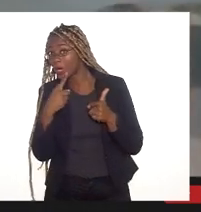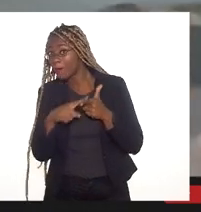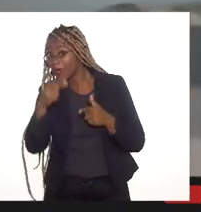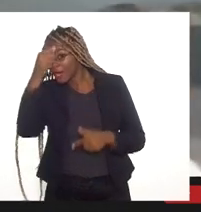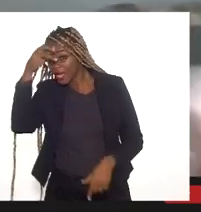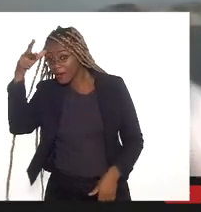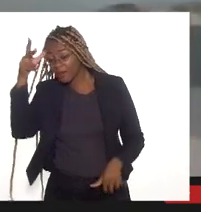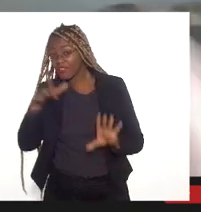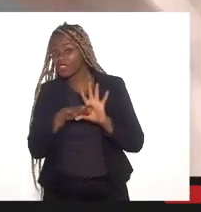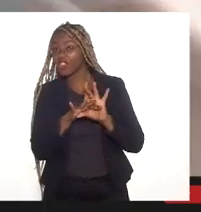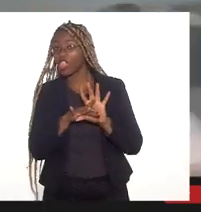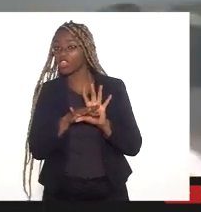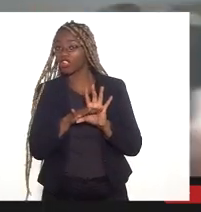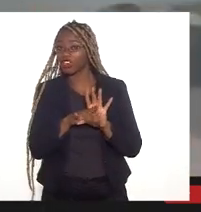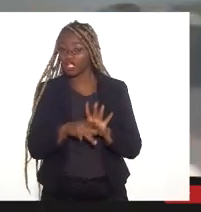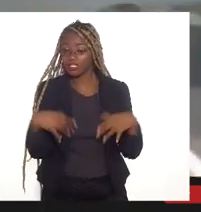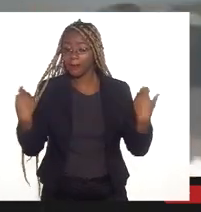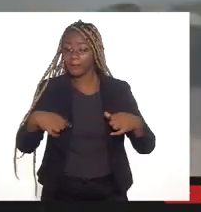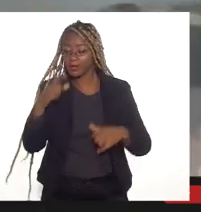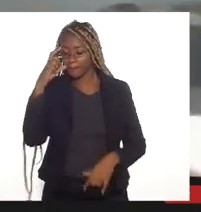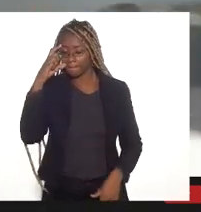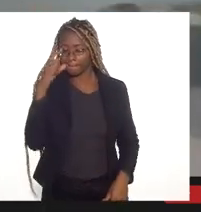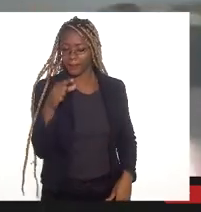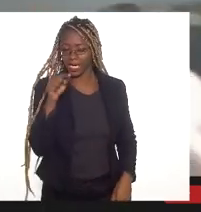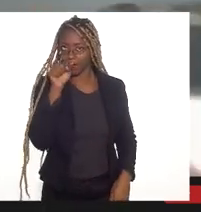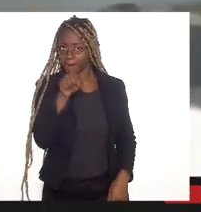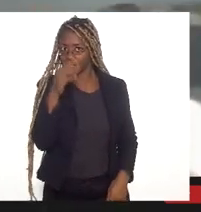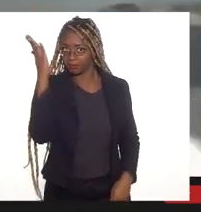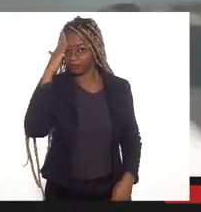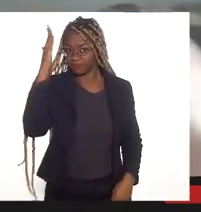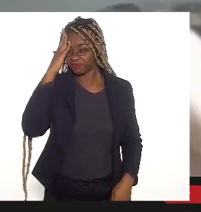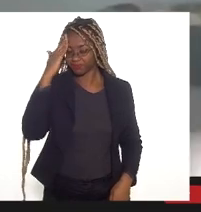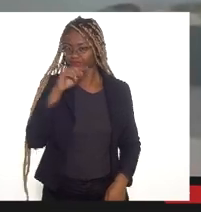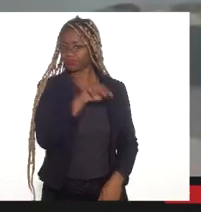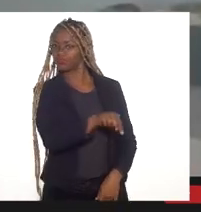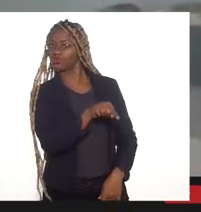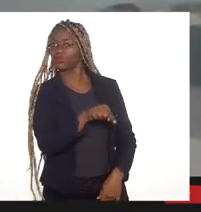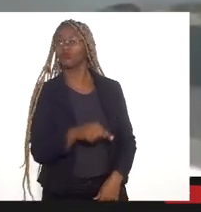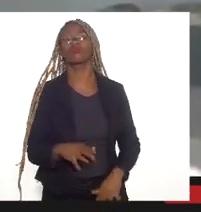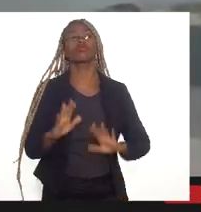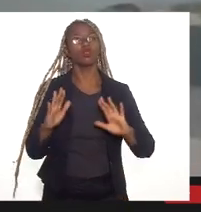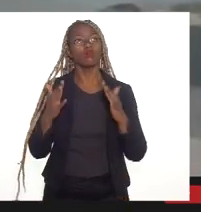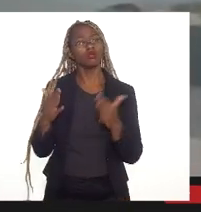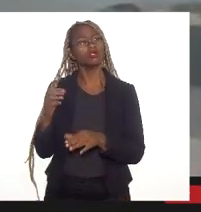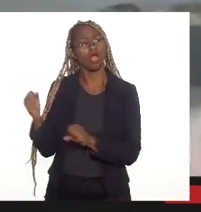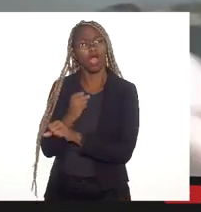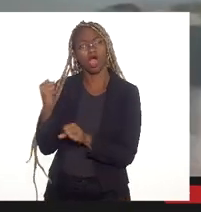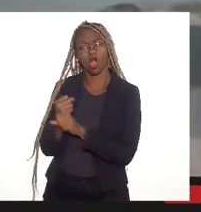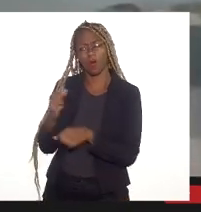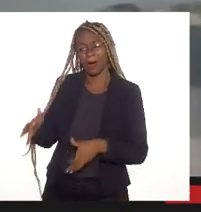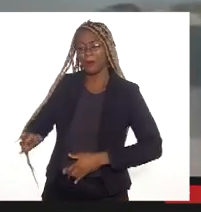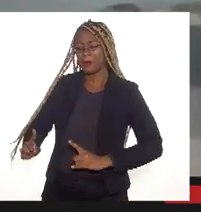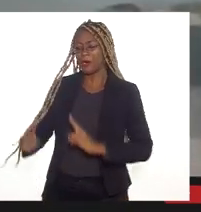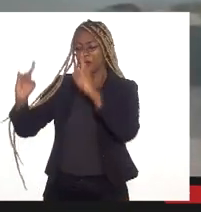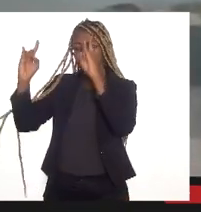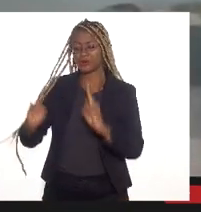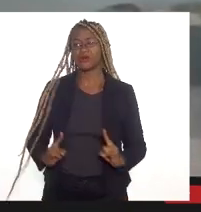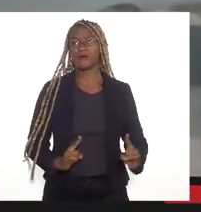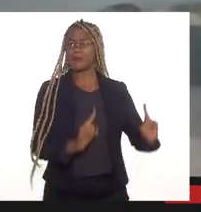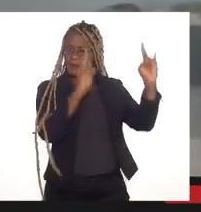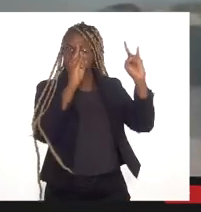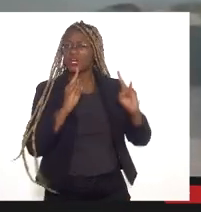Prefeitura de Duque de Caxias tinha que estar muito alertada. Quando você, para implantar um empreendimento desse, numa área de inundação,